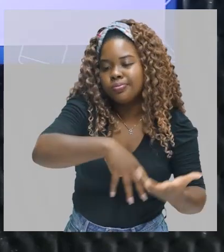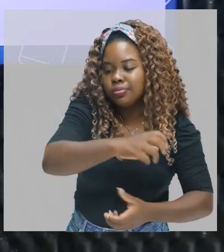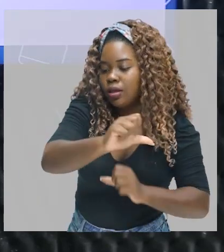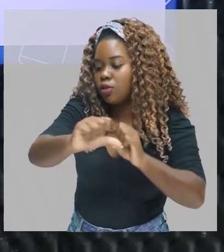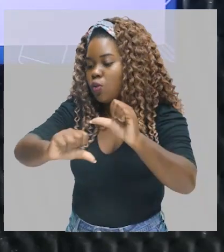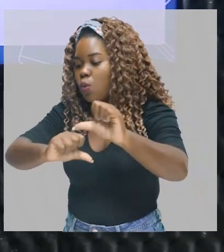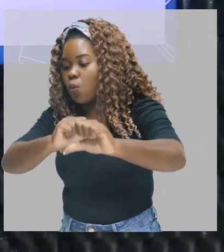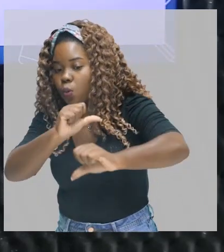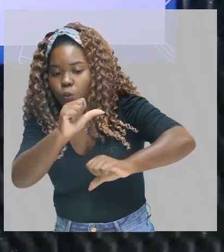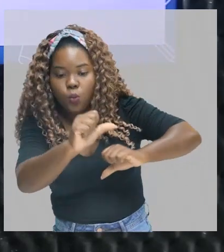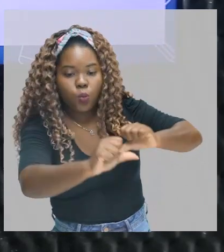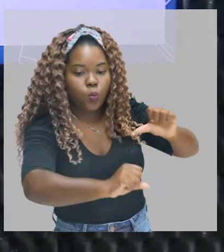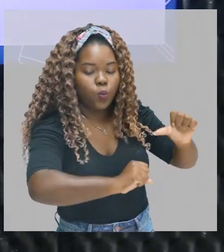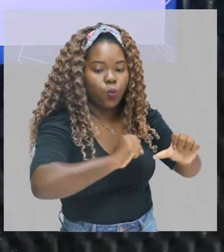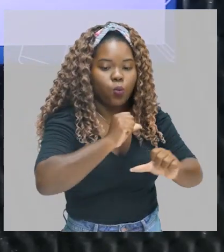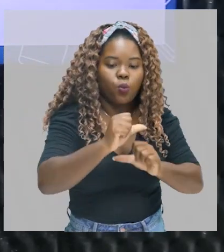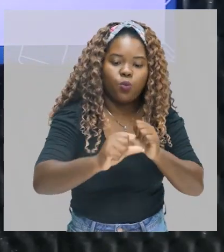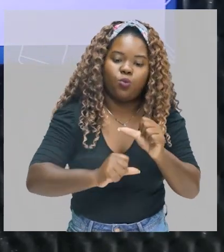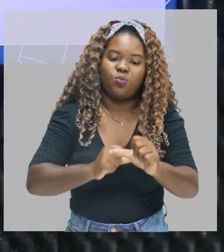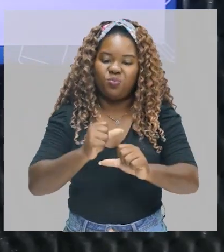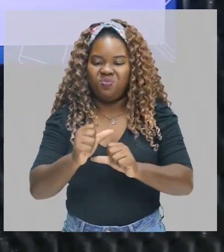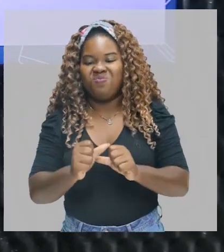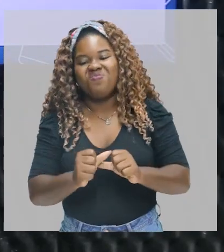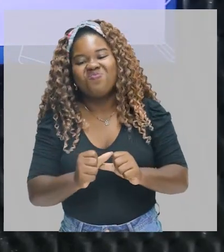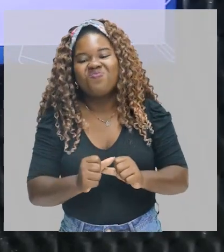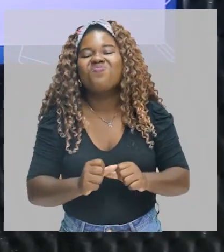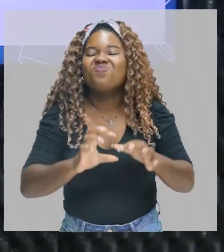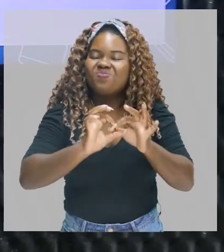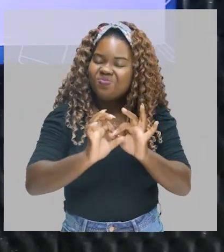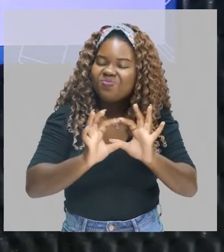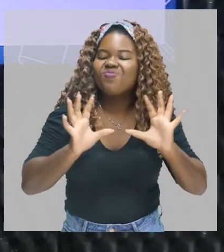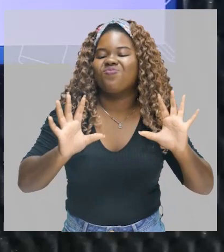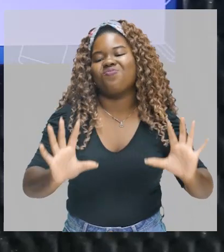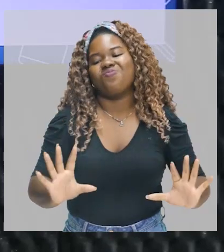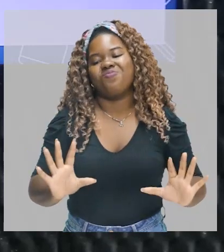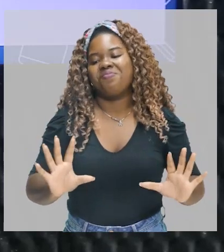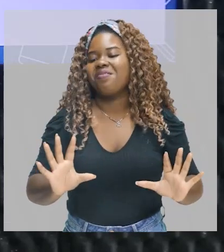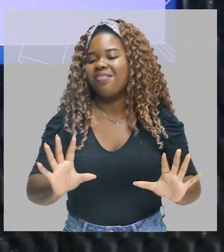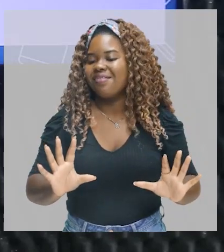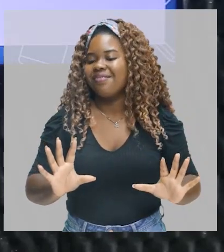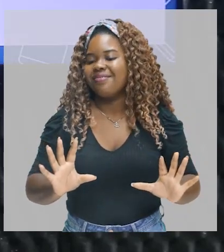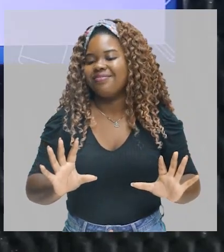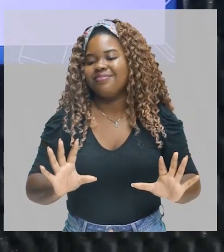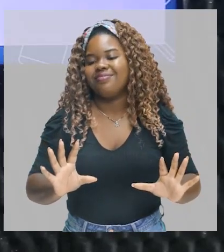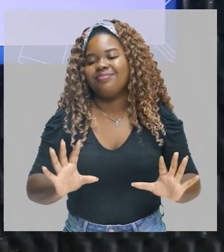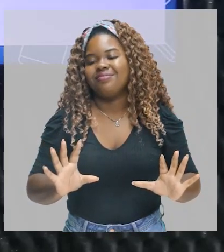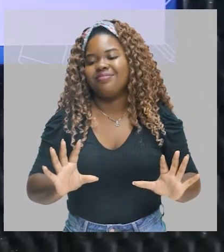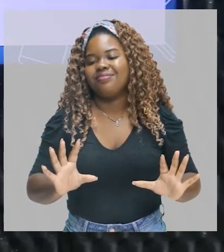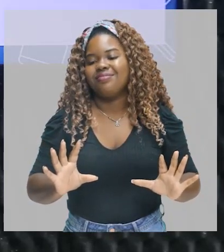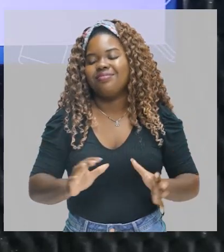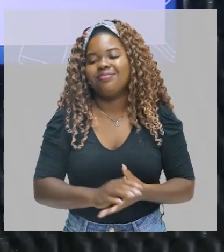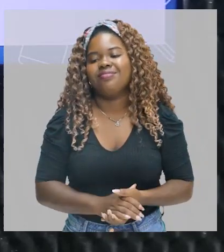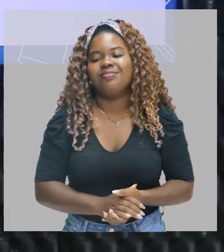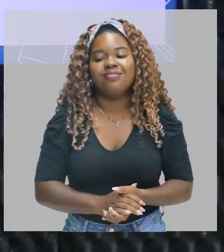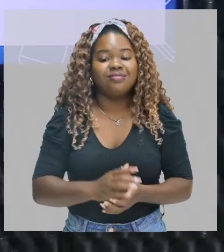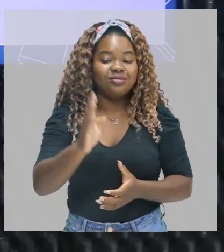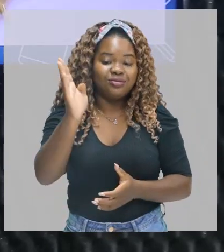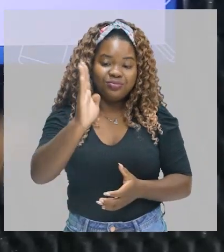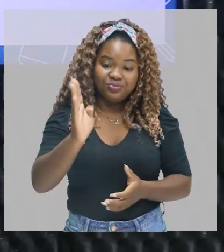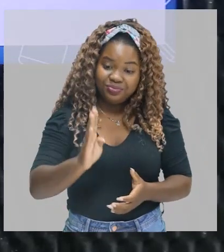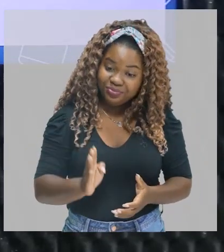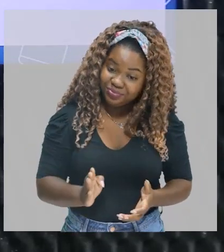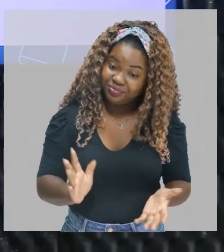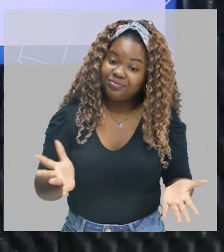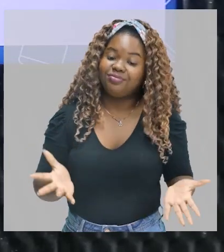transformações e independência da nossa origem, lá de